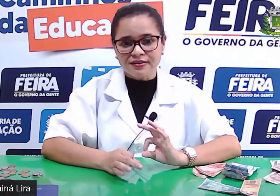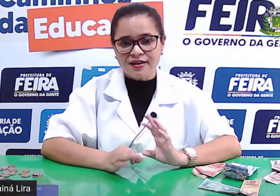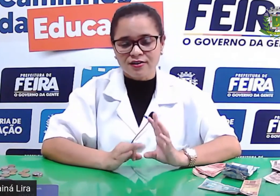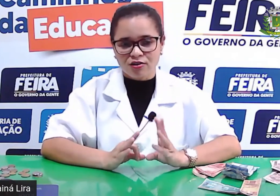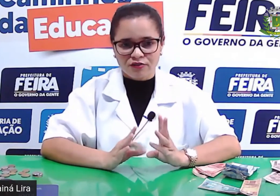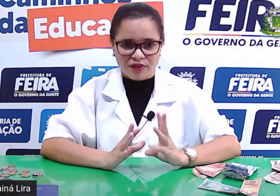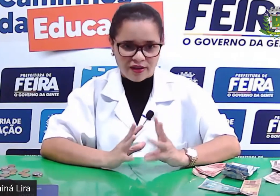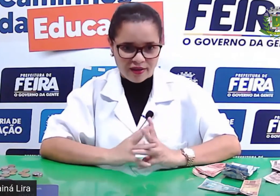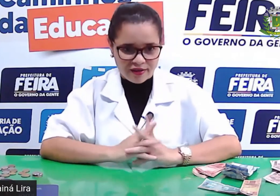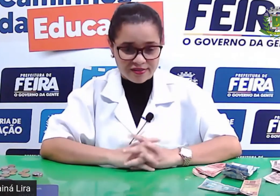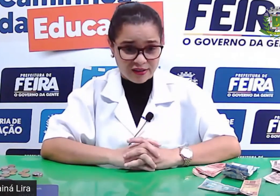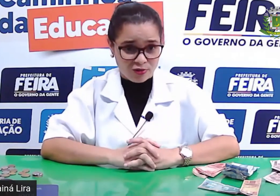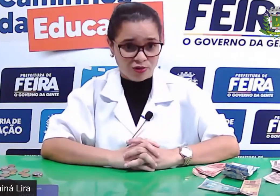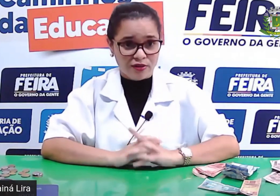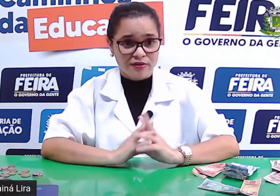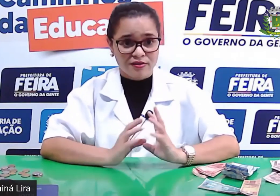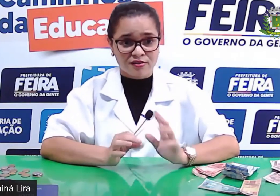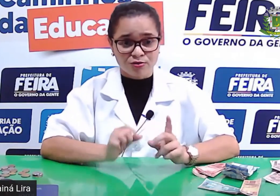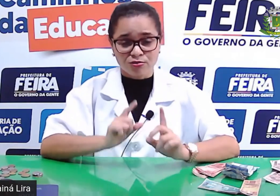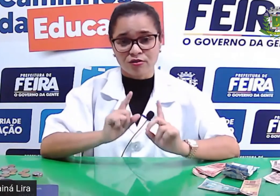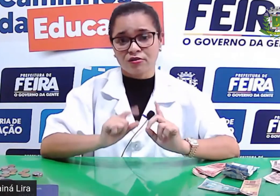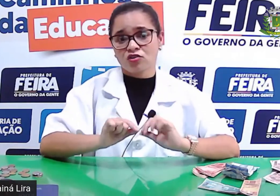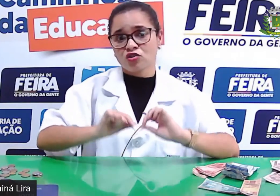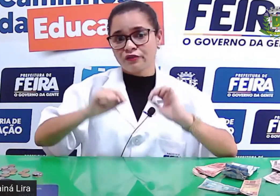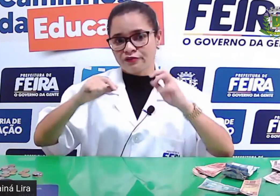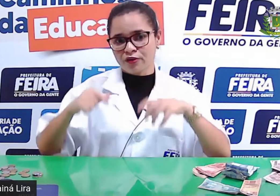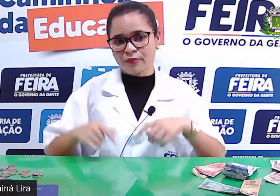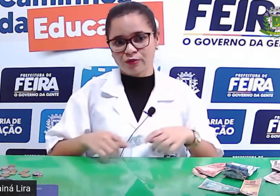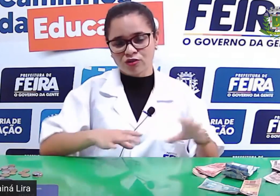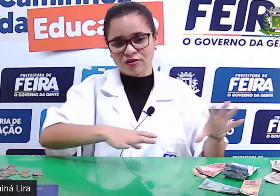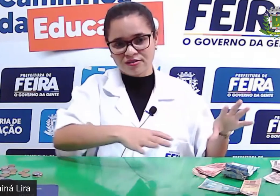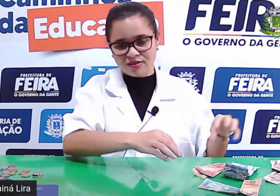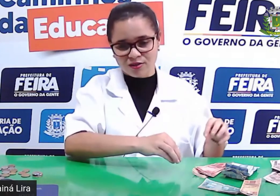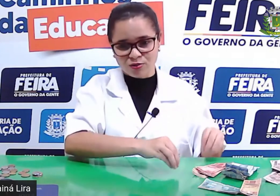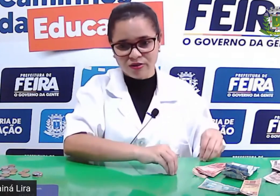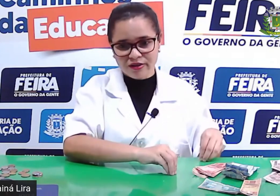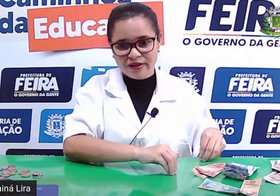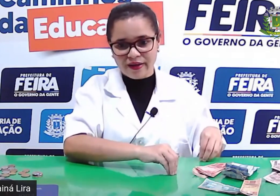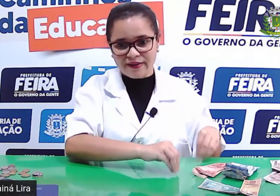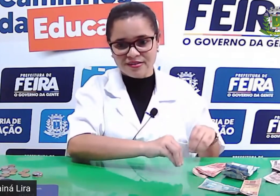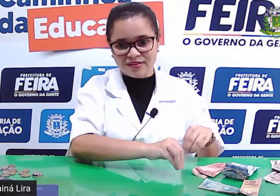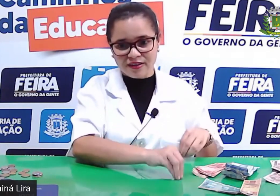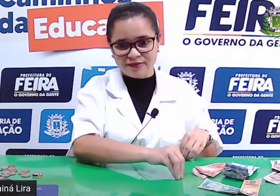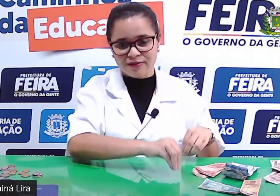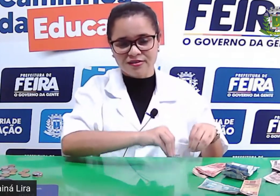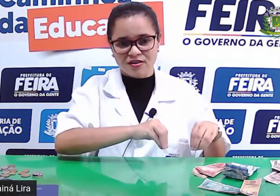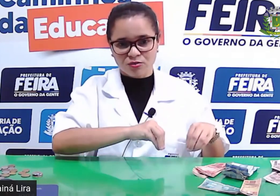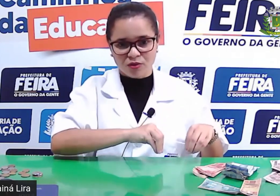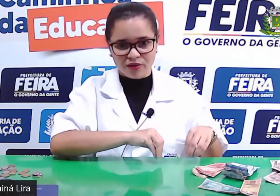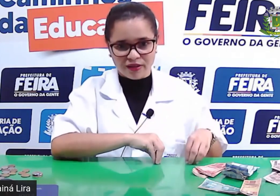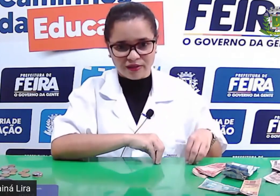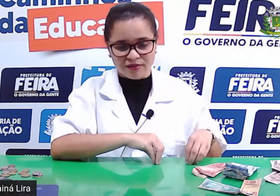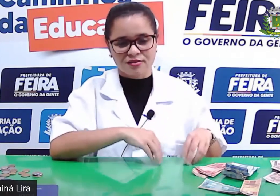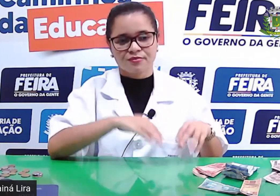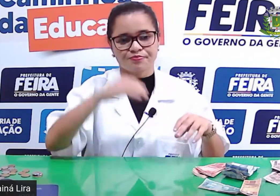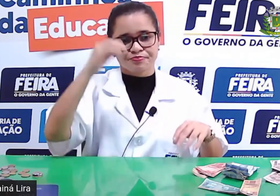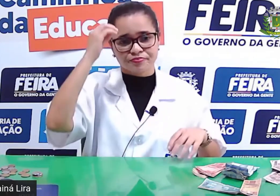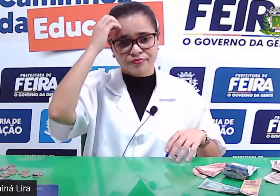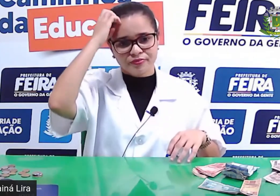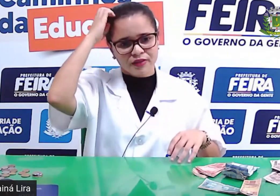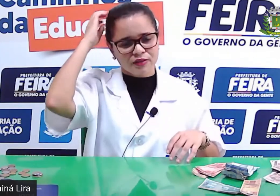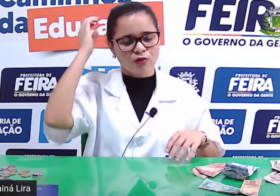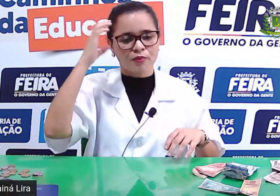sessenta e nove reais, agora, segundo ano, a gente vai formar utilizando as cédulas e as moedas,